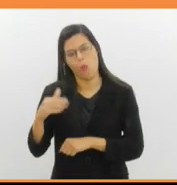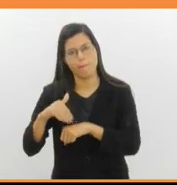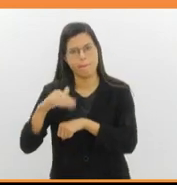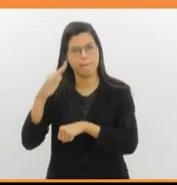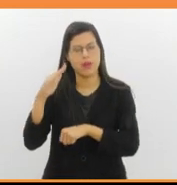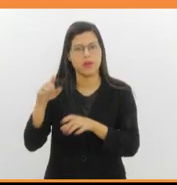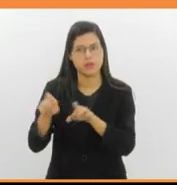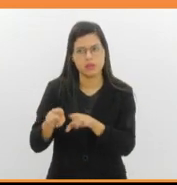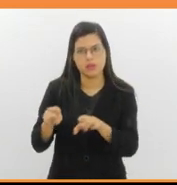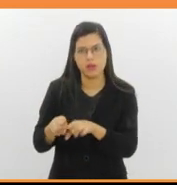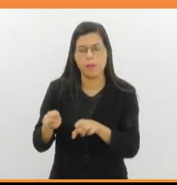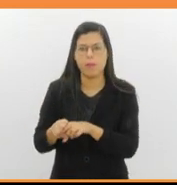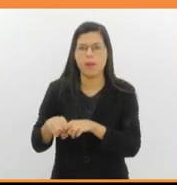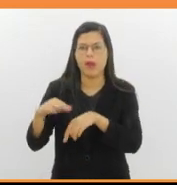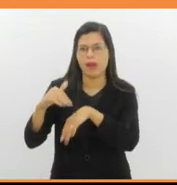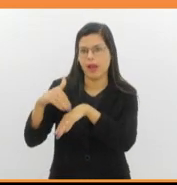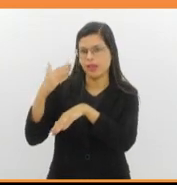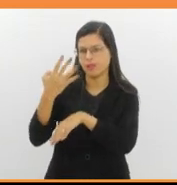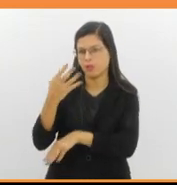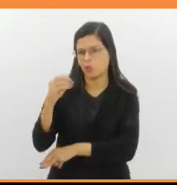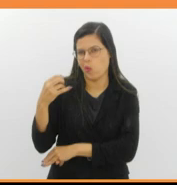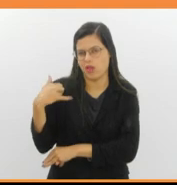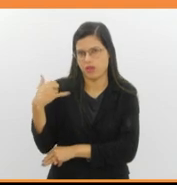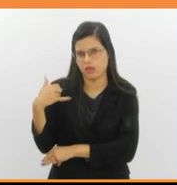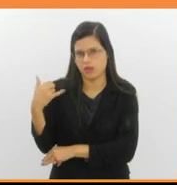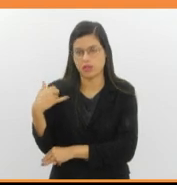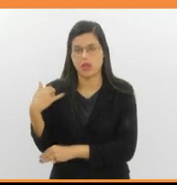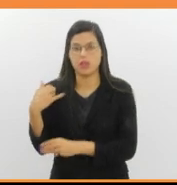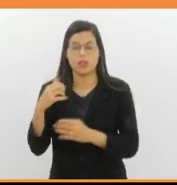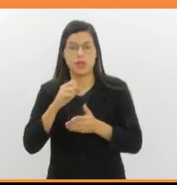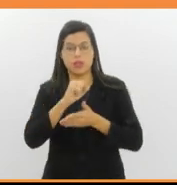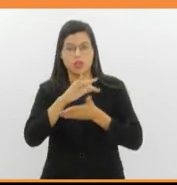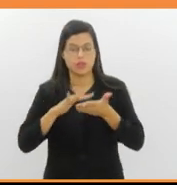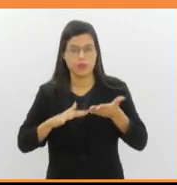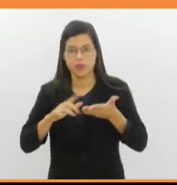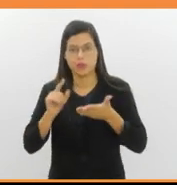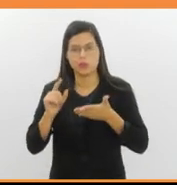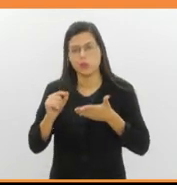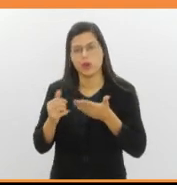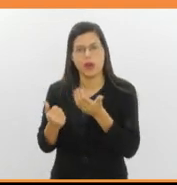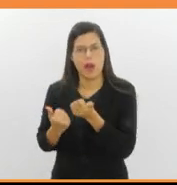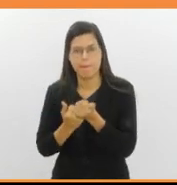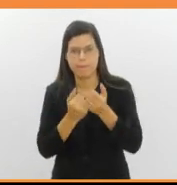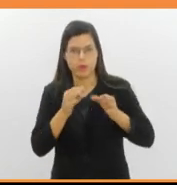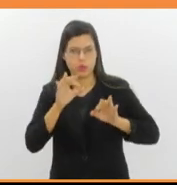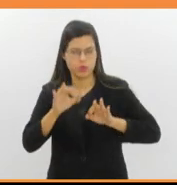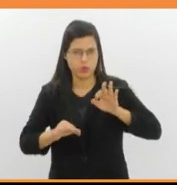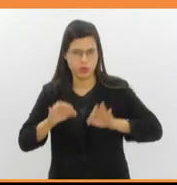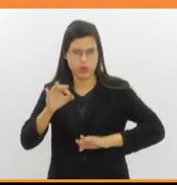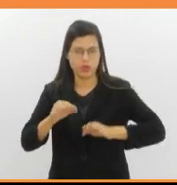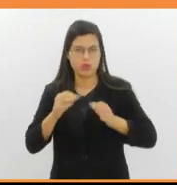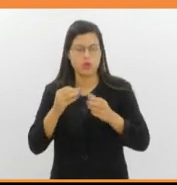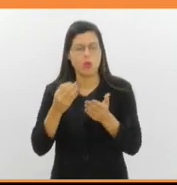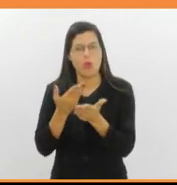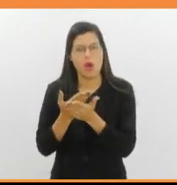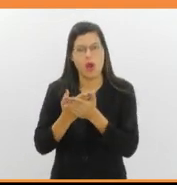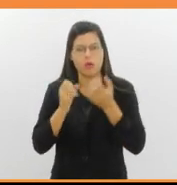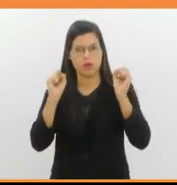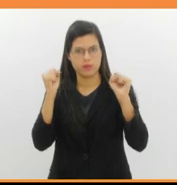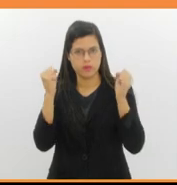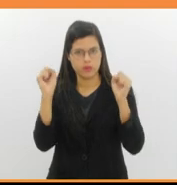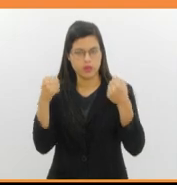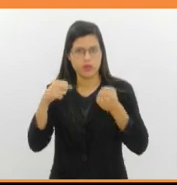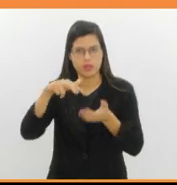envelhecimento, acima de 40 anos. Entre as atividades oferecidas estão apoio jurídico, aulas de educação física, dança,